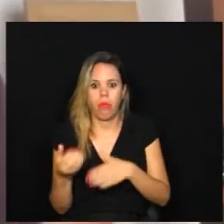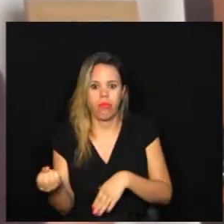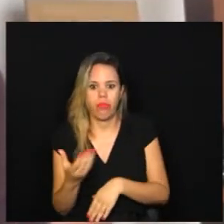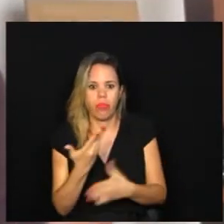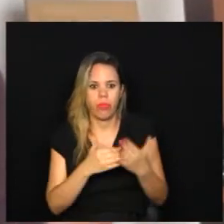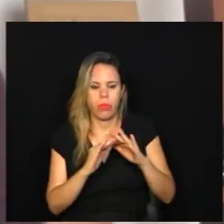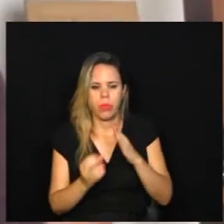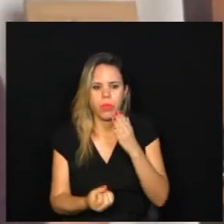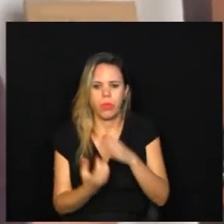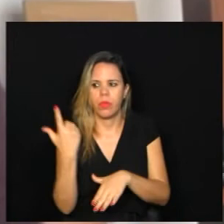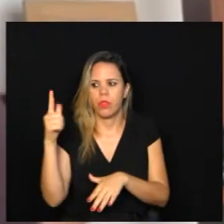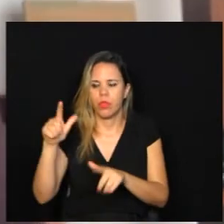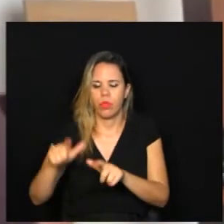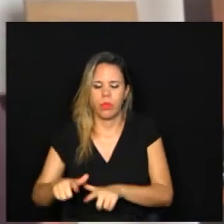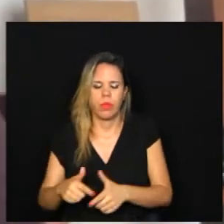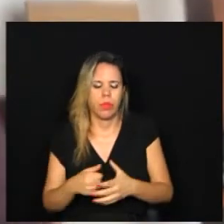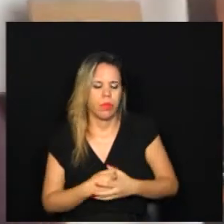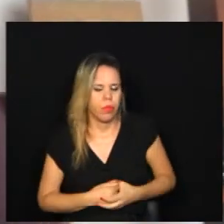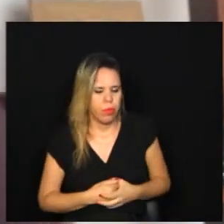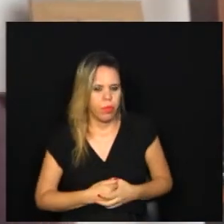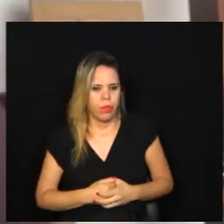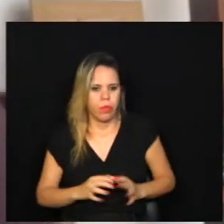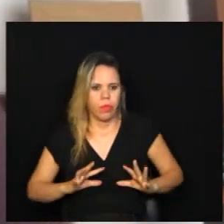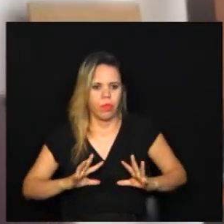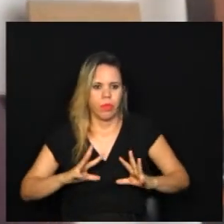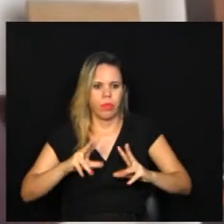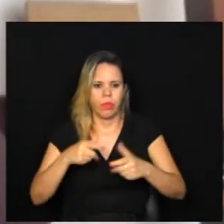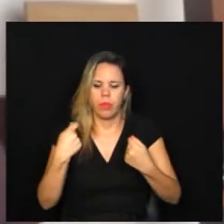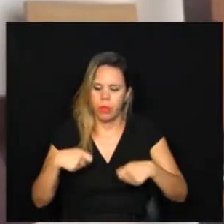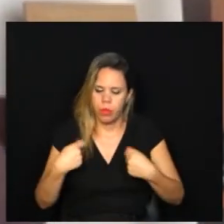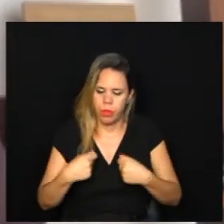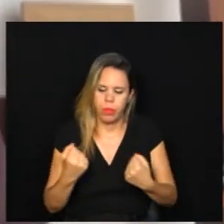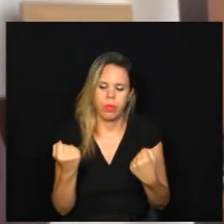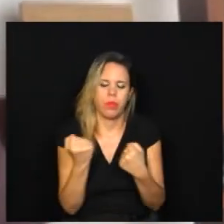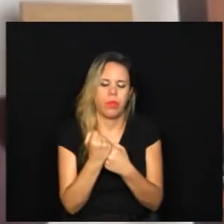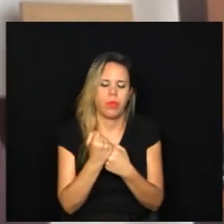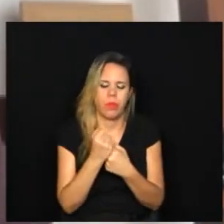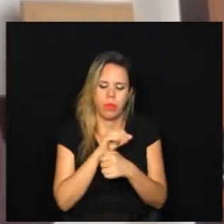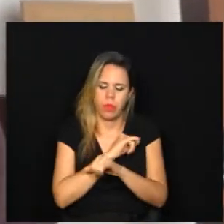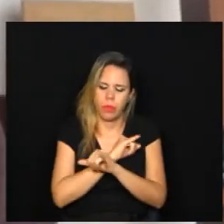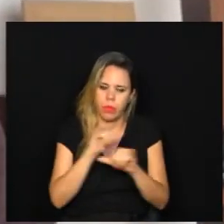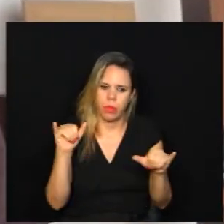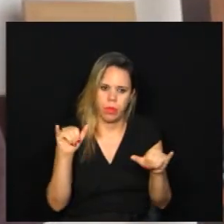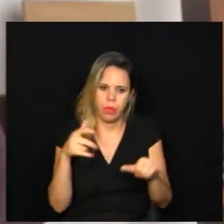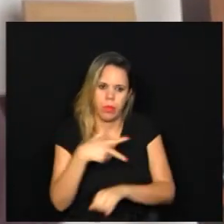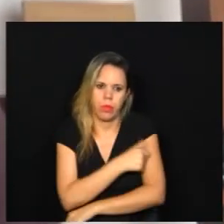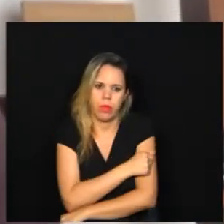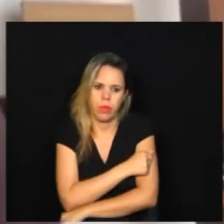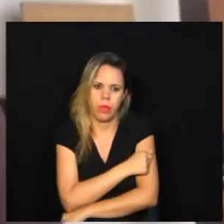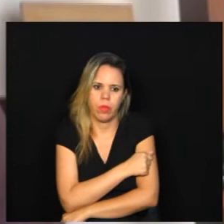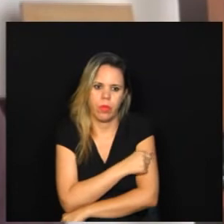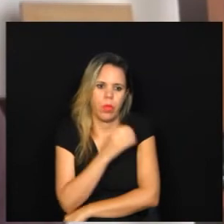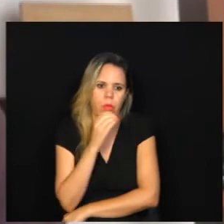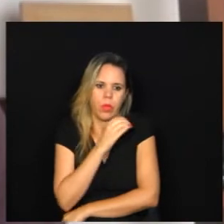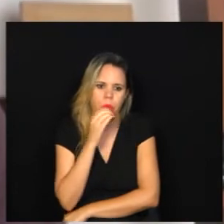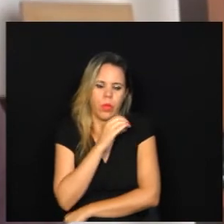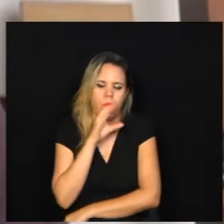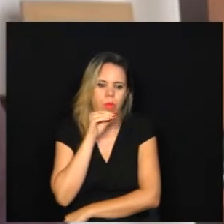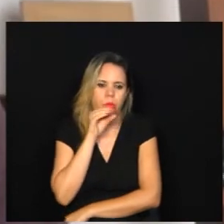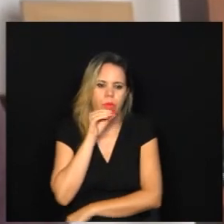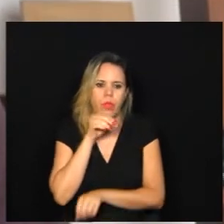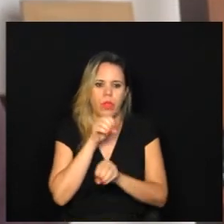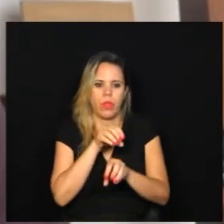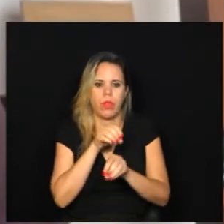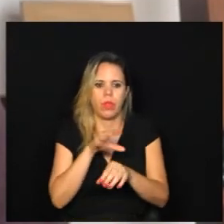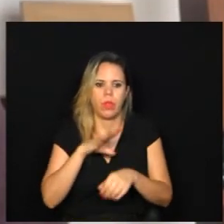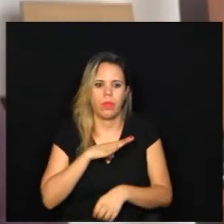como tem acontecido em alguns casos. Então, todos devemos apoiar essa grande campanha pela vacinação urgente dos trabalhadores da